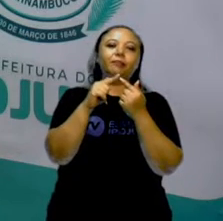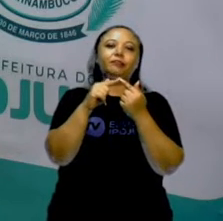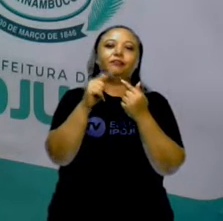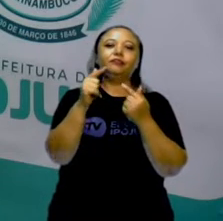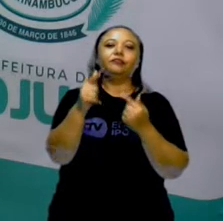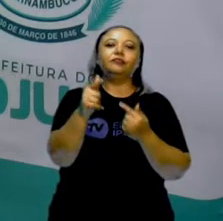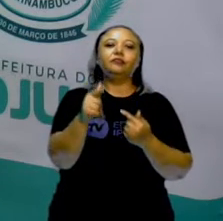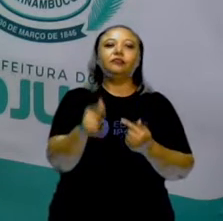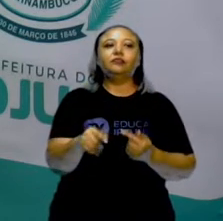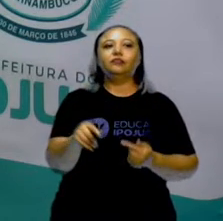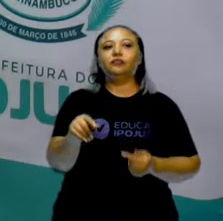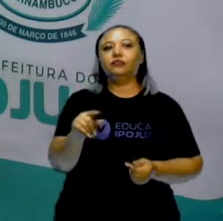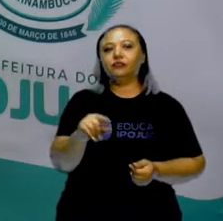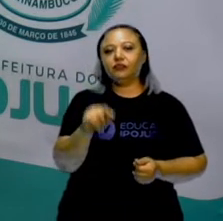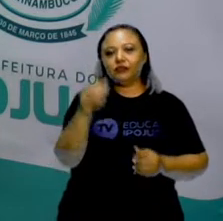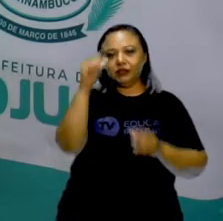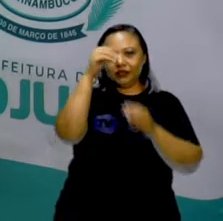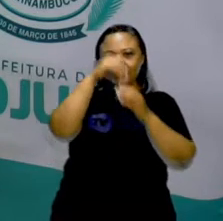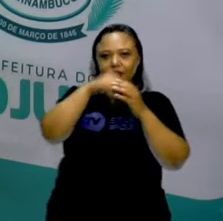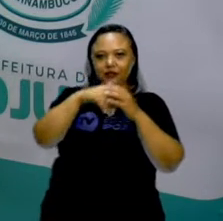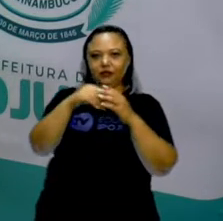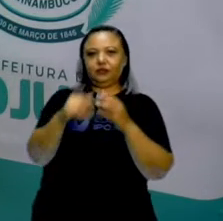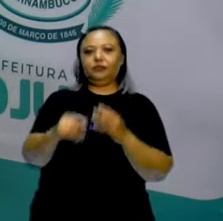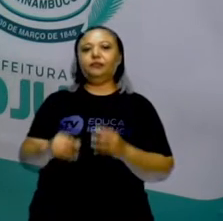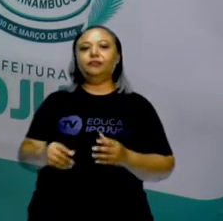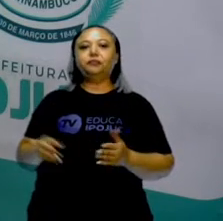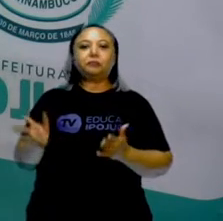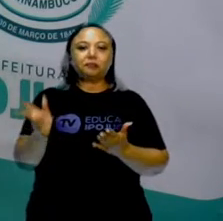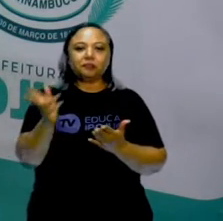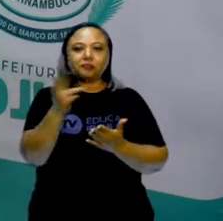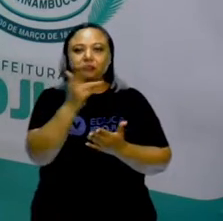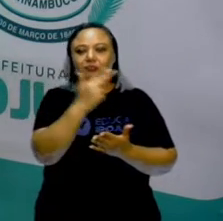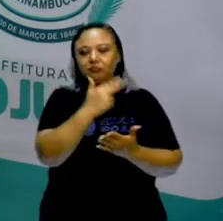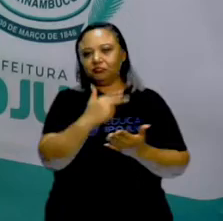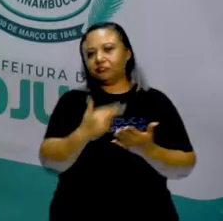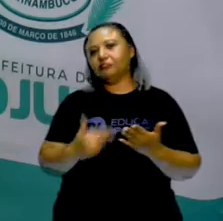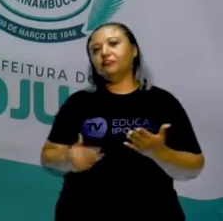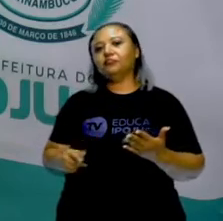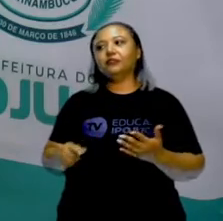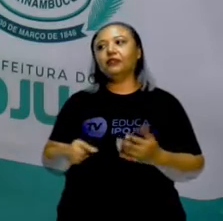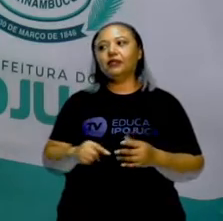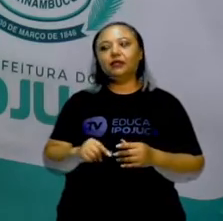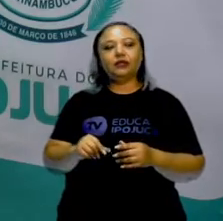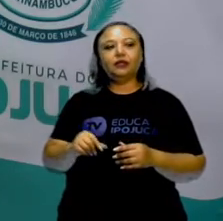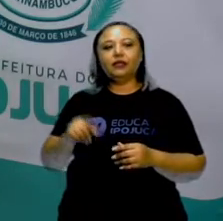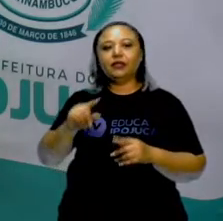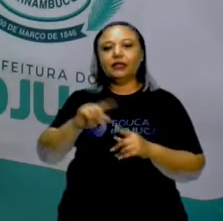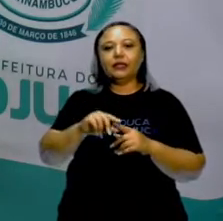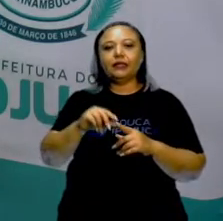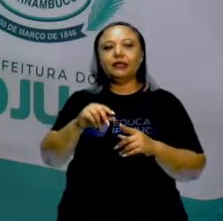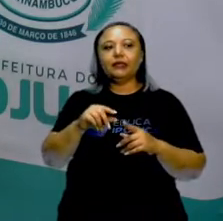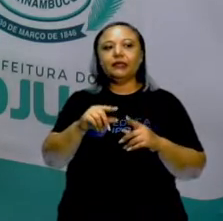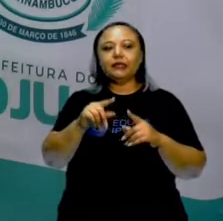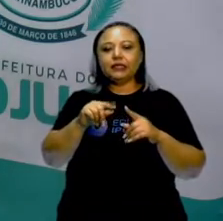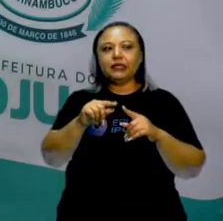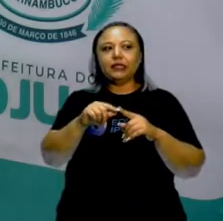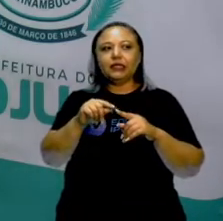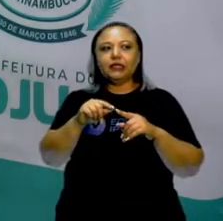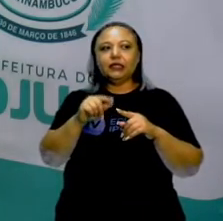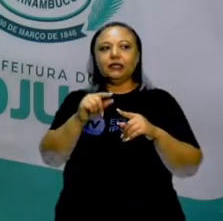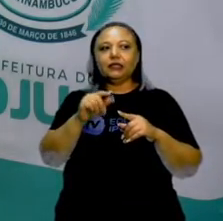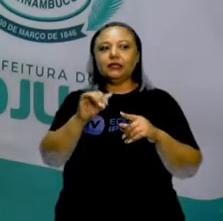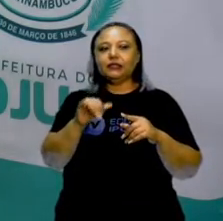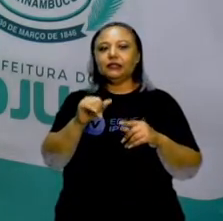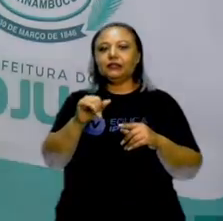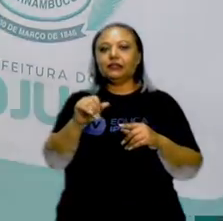vai estar dentro da figura. Nunca vai passar por algum outro trecho. É diferente, por exemplo, do que acontece aqui,